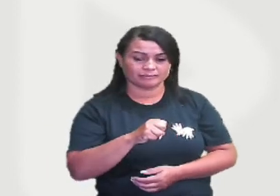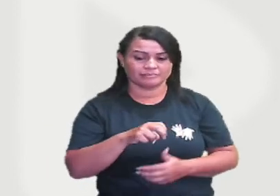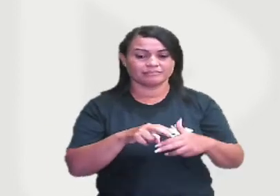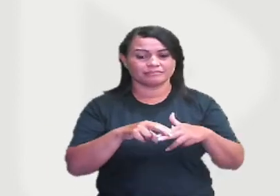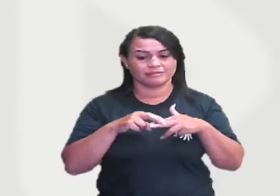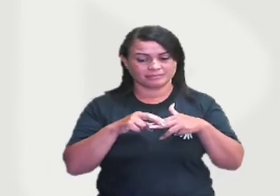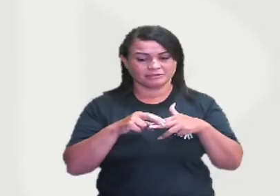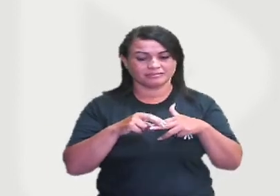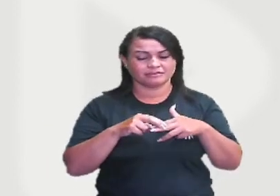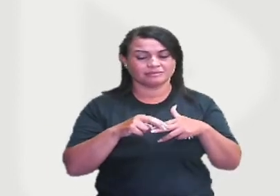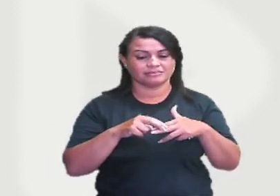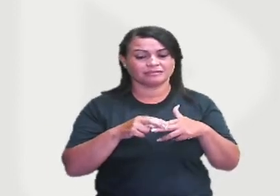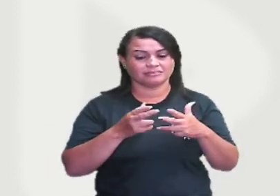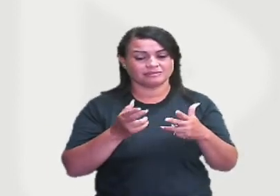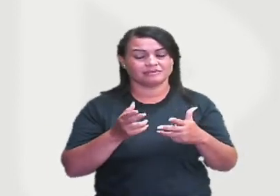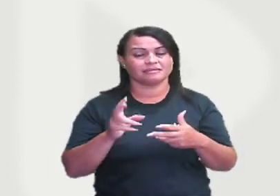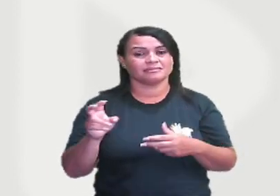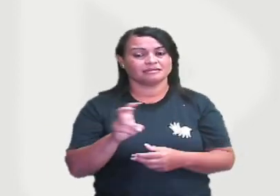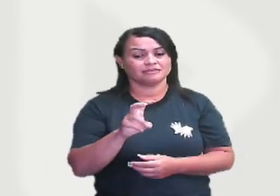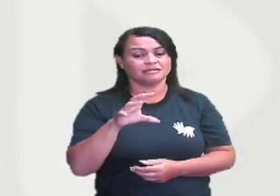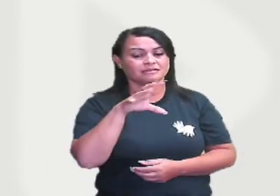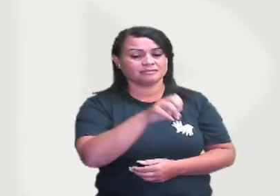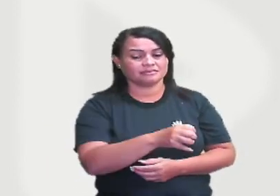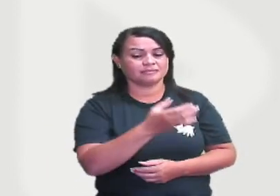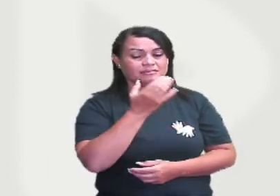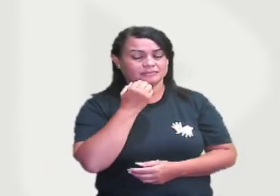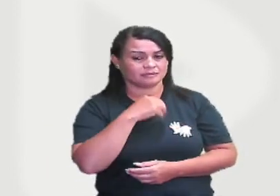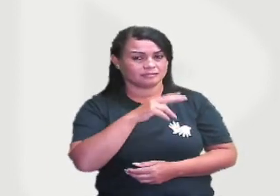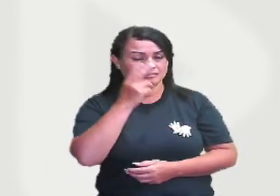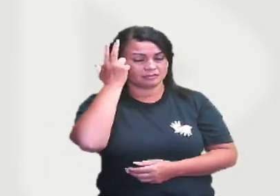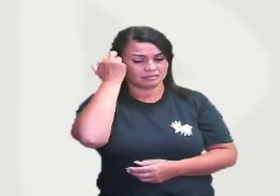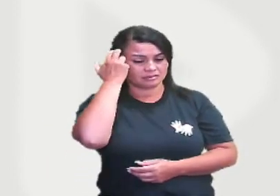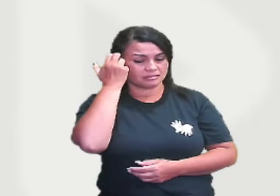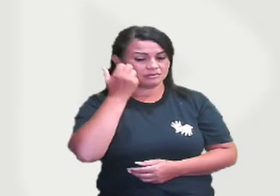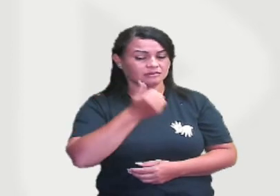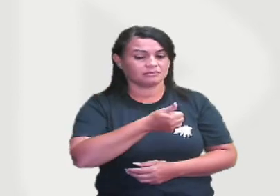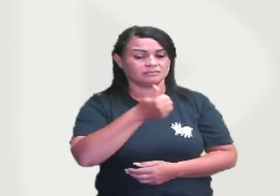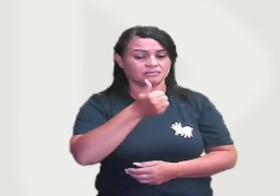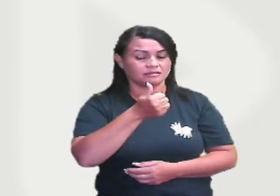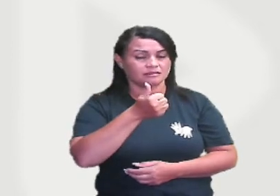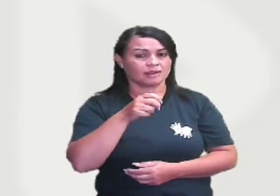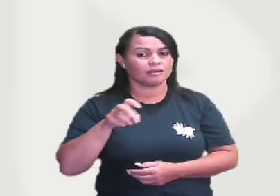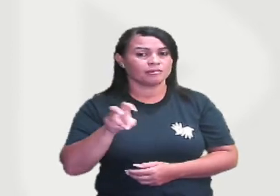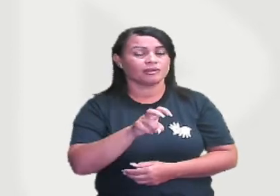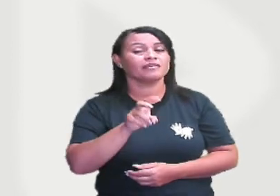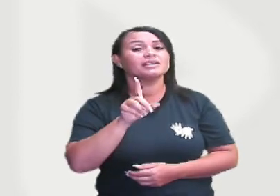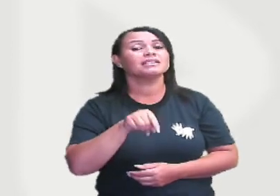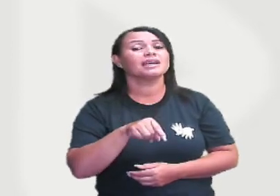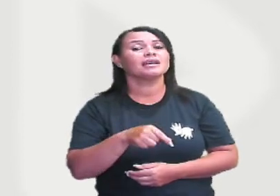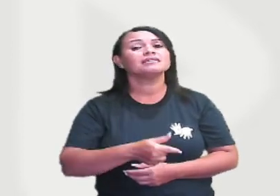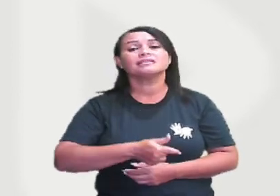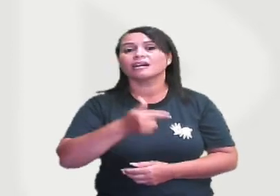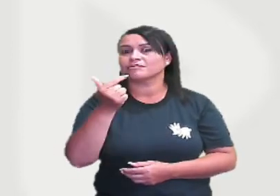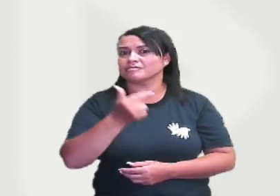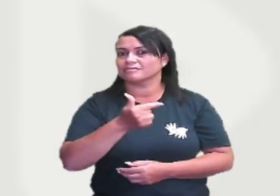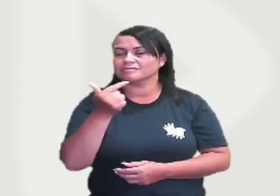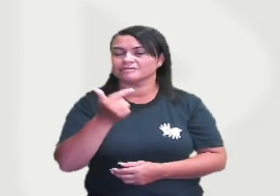portanto, a serpente está se alimentando do coelho, que é um consumidor primário, portanto, a serpente, ela vai ser uma consumidora